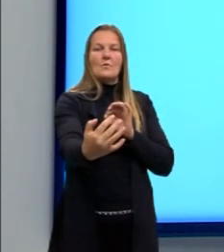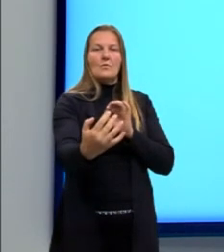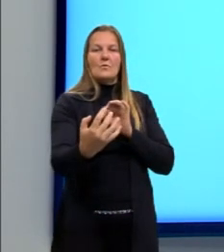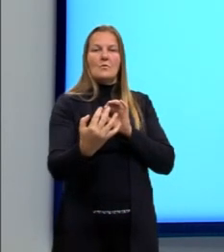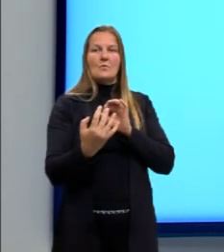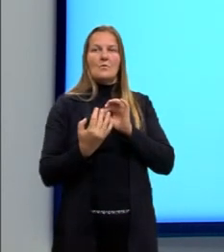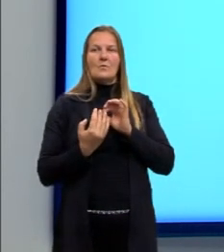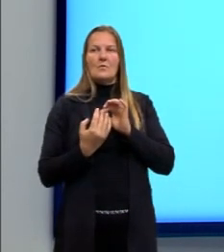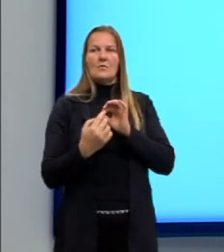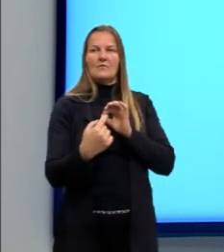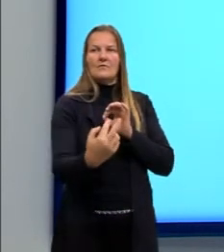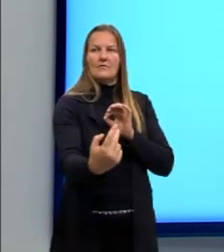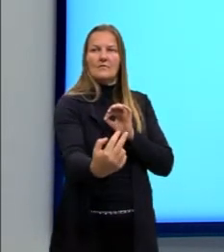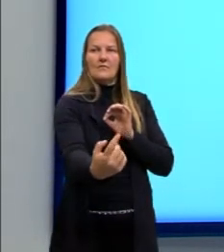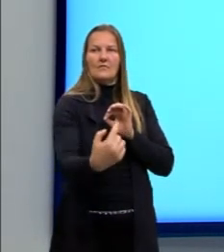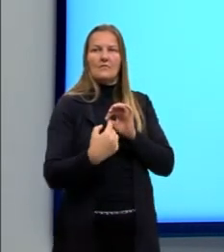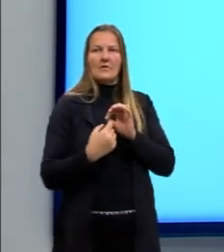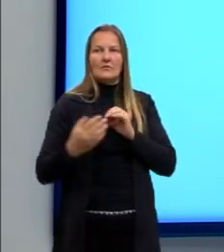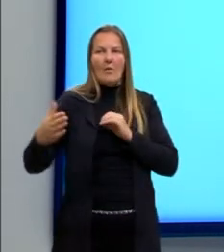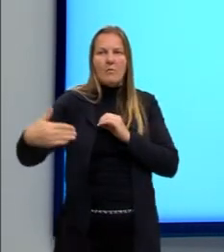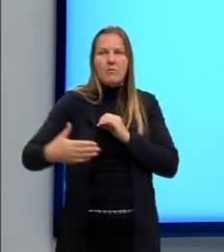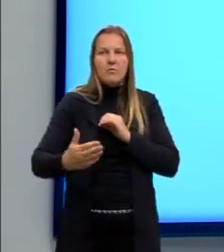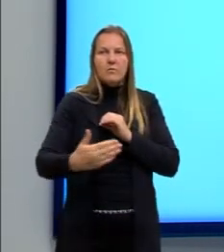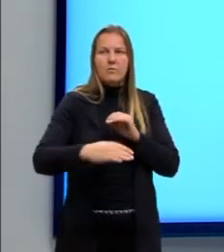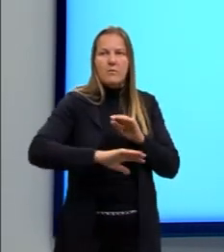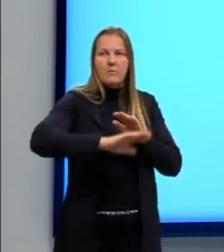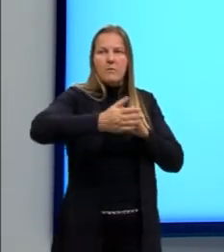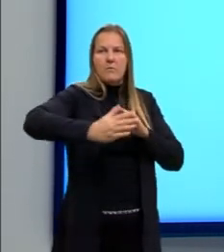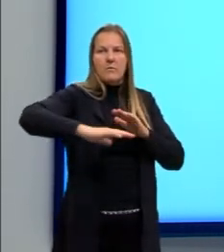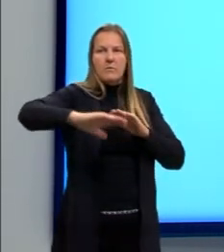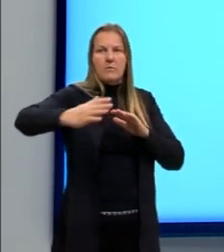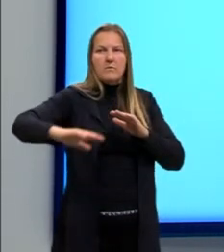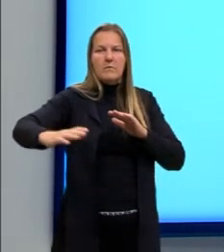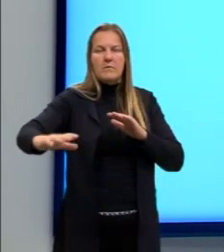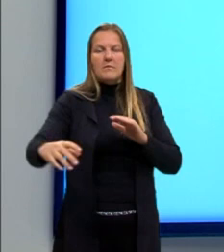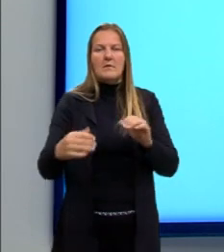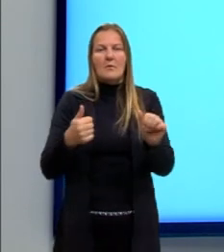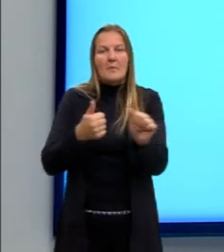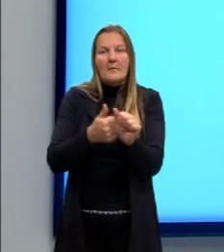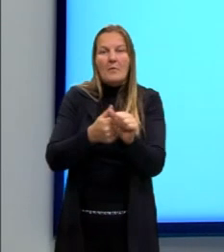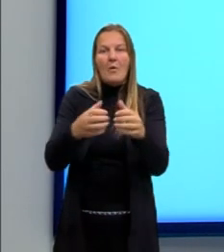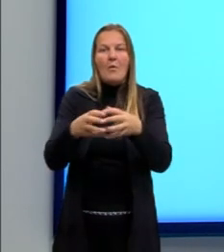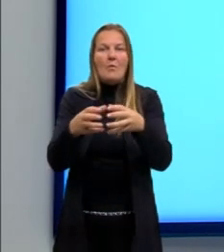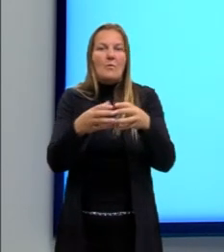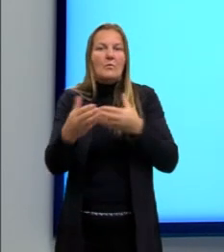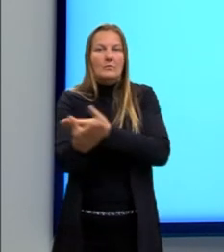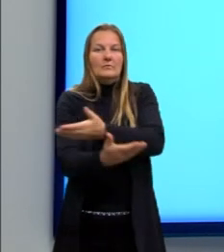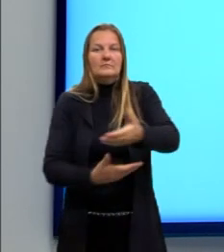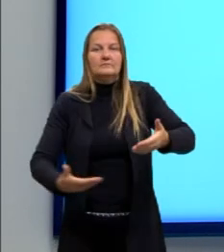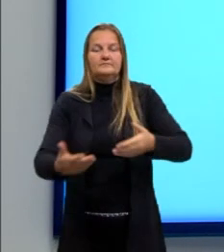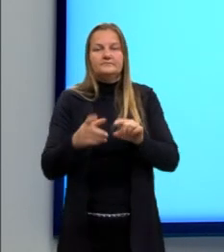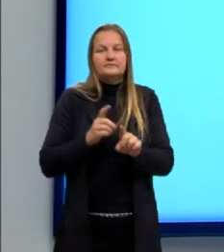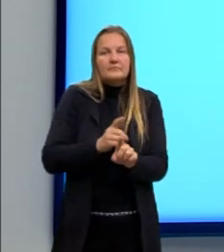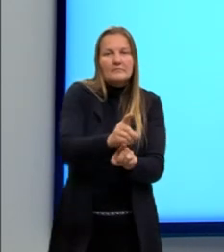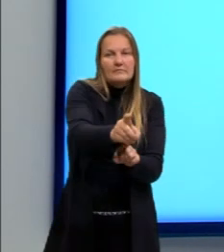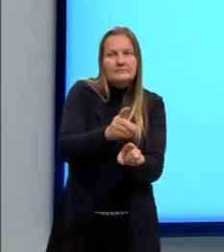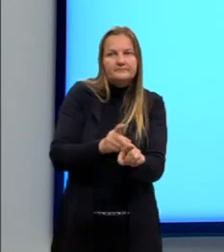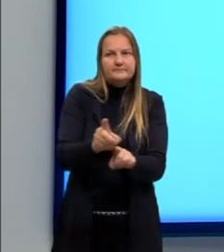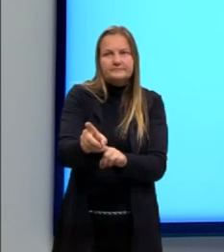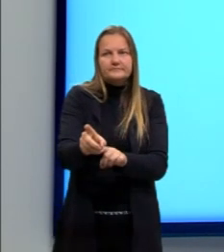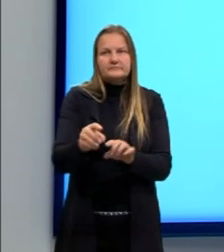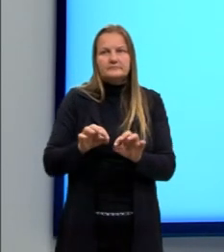distância do fundo do mar, enfim, em relação a outros golfinhos. Enquanto então essa direção é avaliada